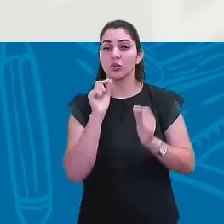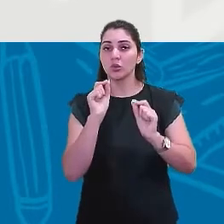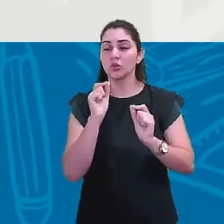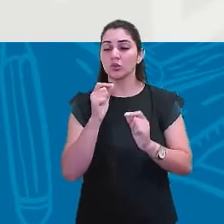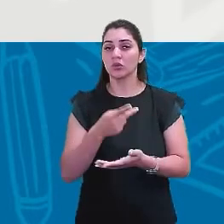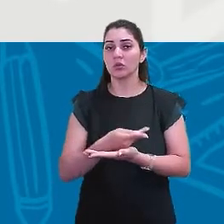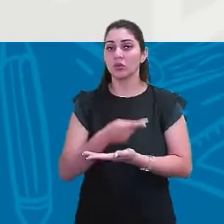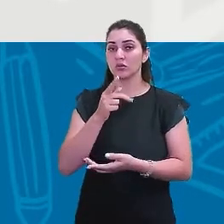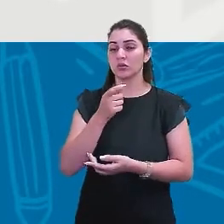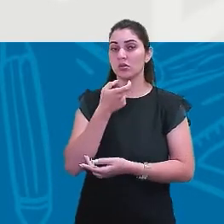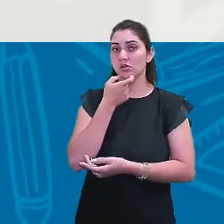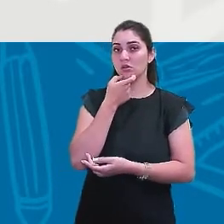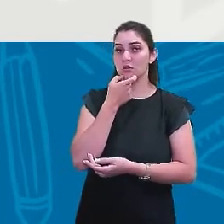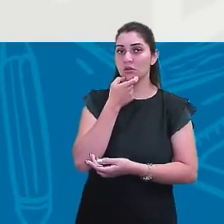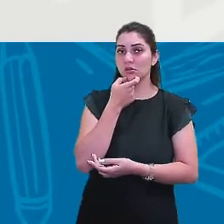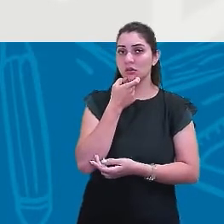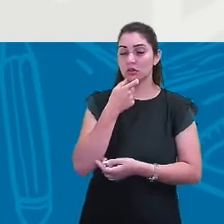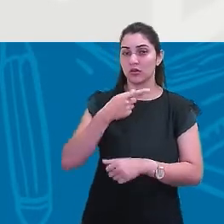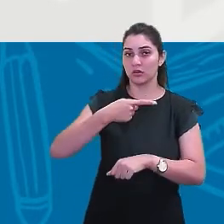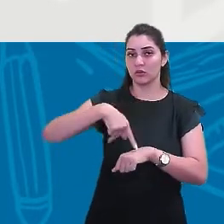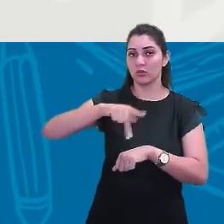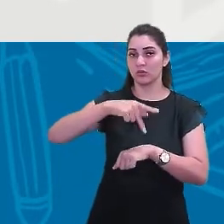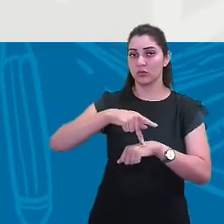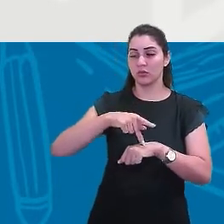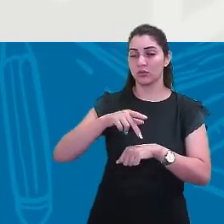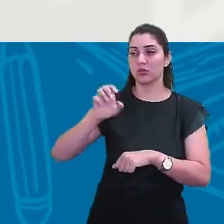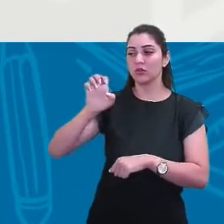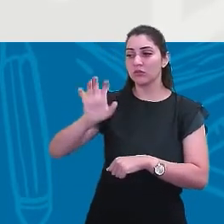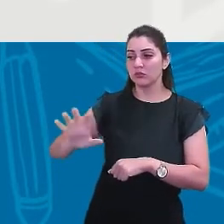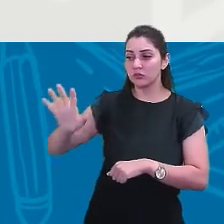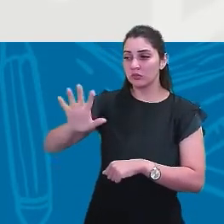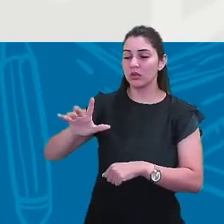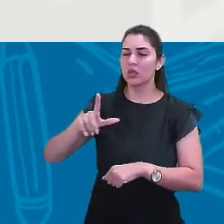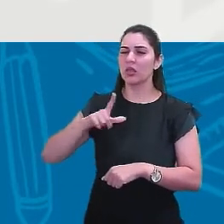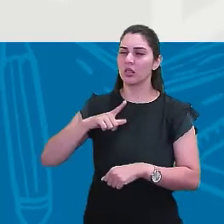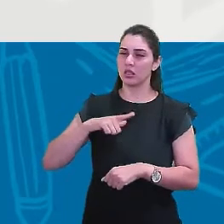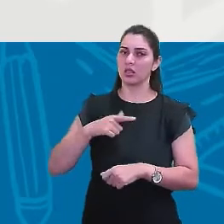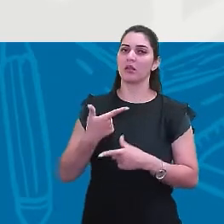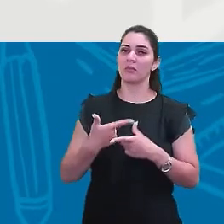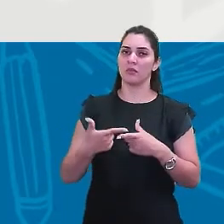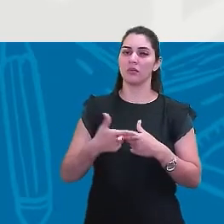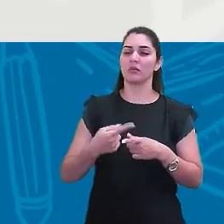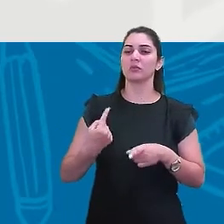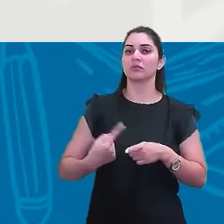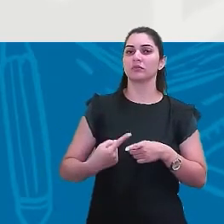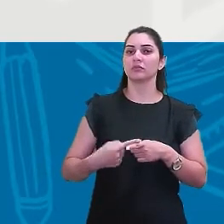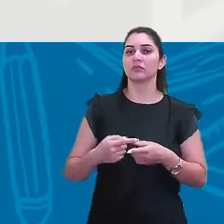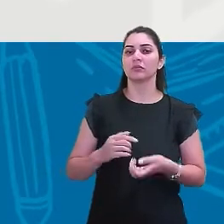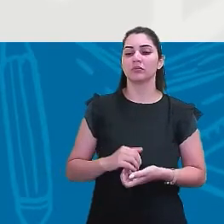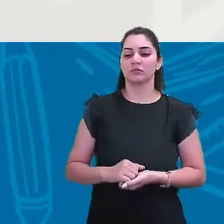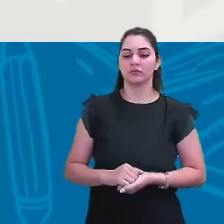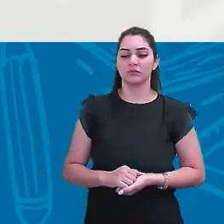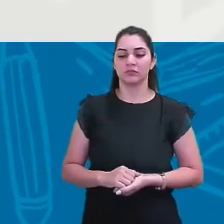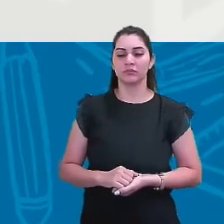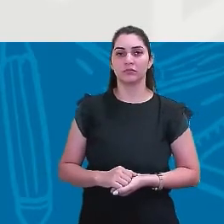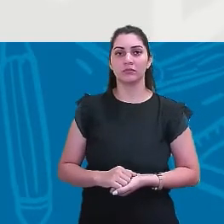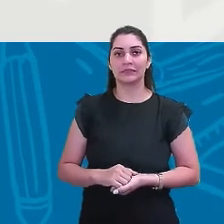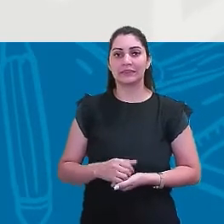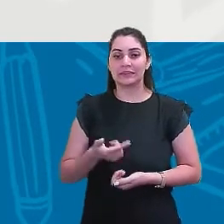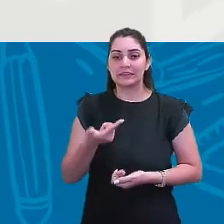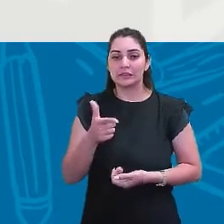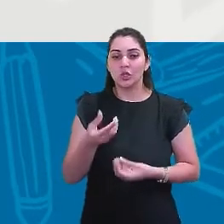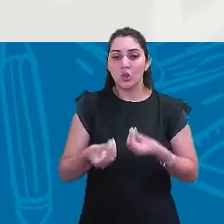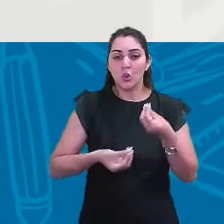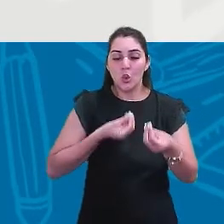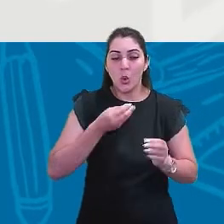na Inglaterra e em países da Europa. E isso traz consequências. Porque não deu tempo